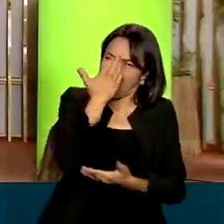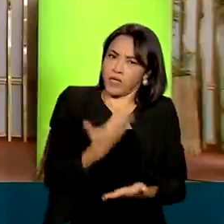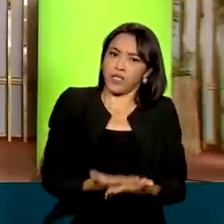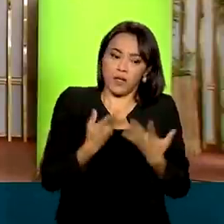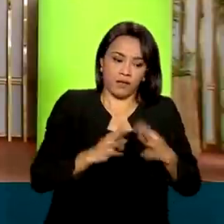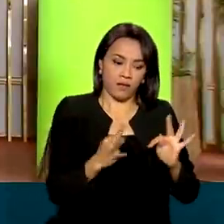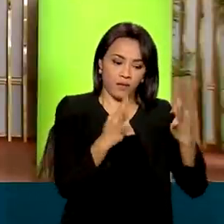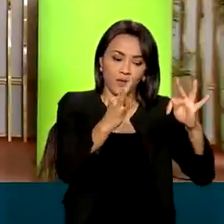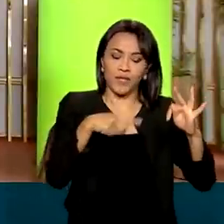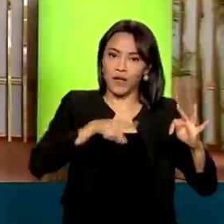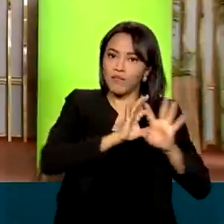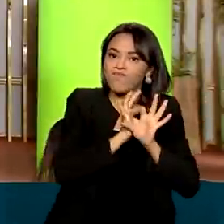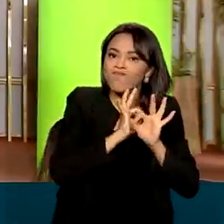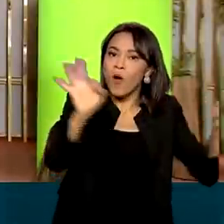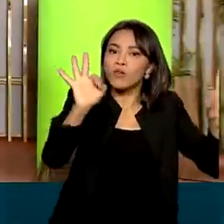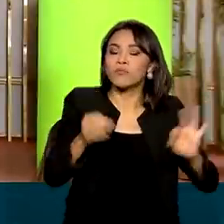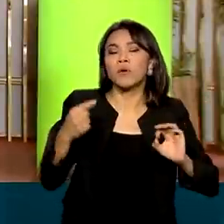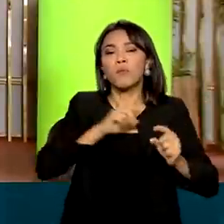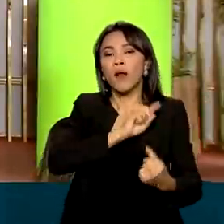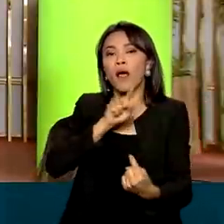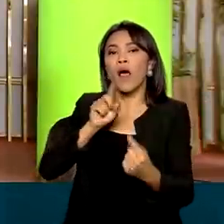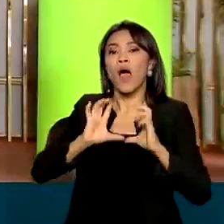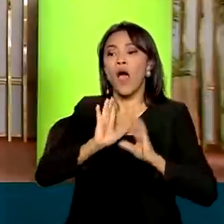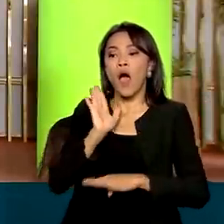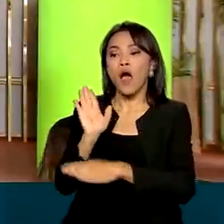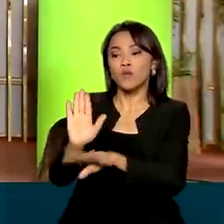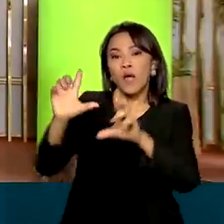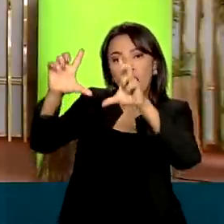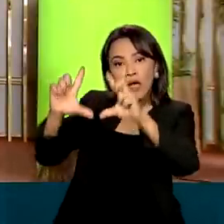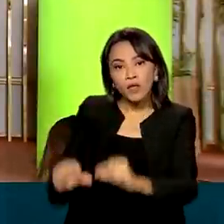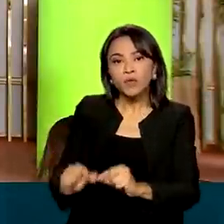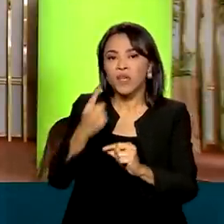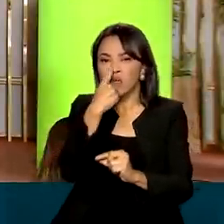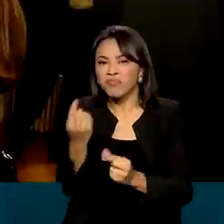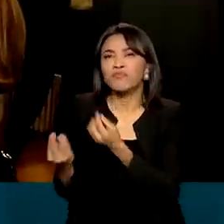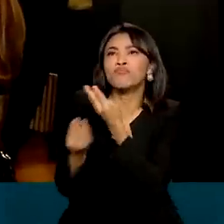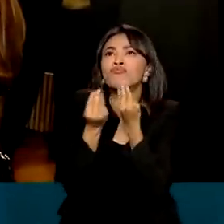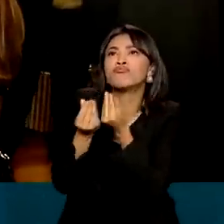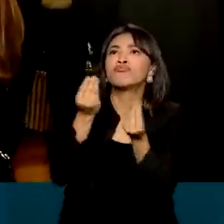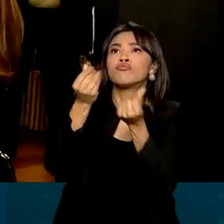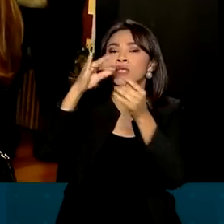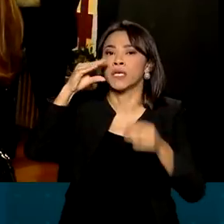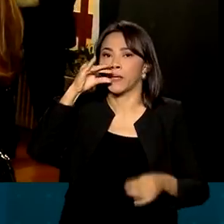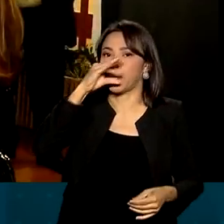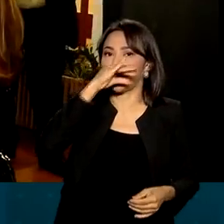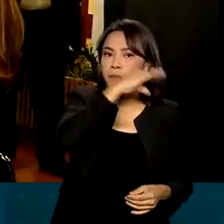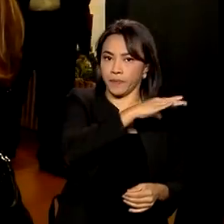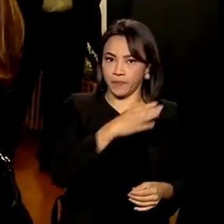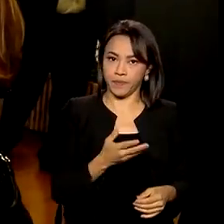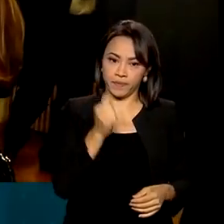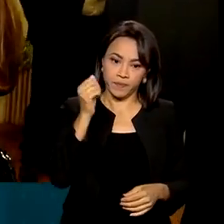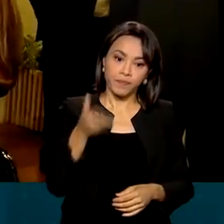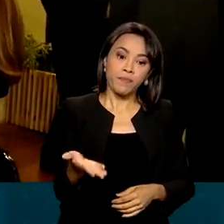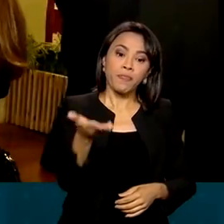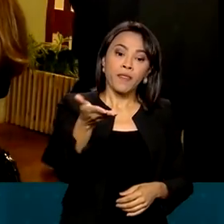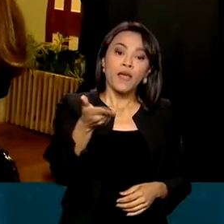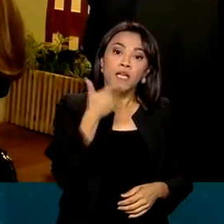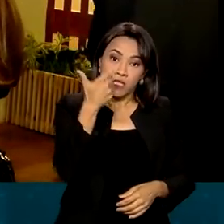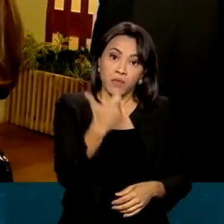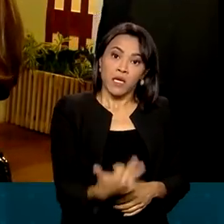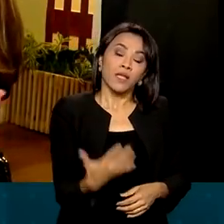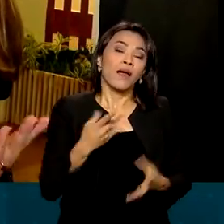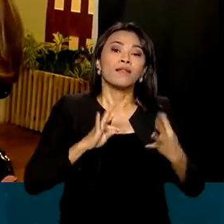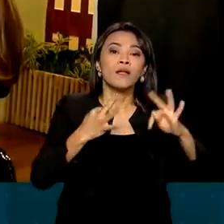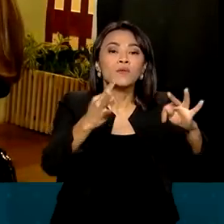uma ferramenta ideal para ajudar a reduzir a emissão de gases poluentes. A tecnologia tem um papel fundamental, ela